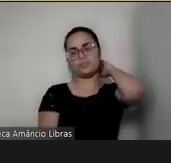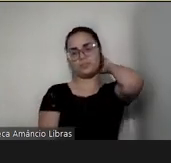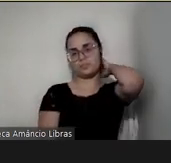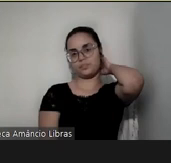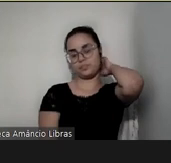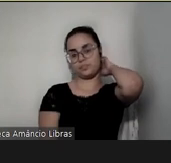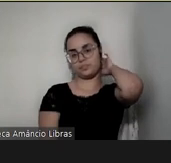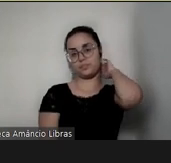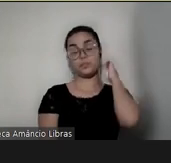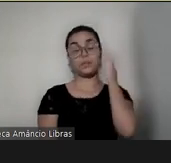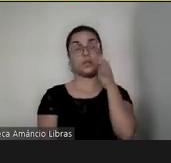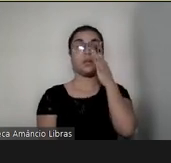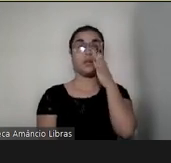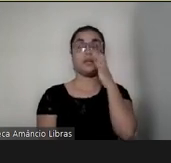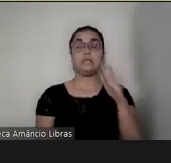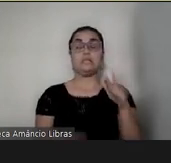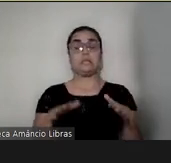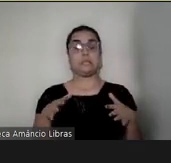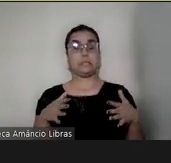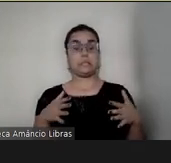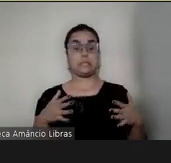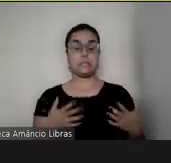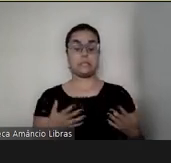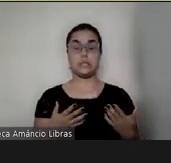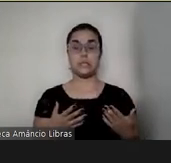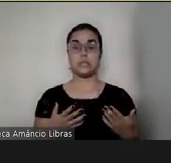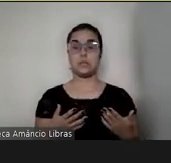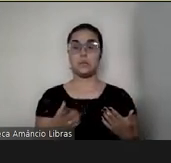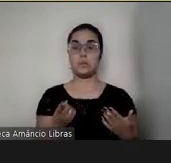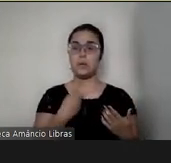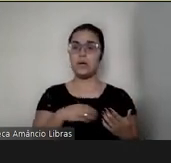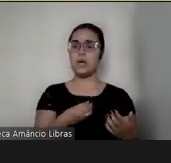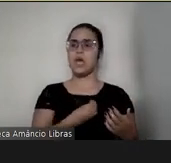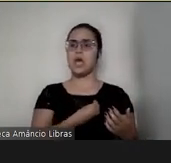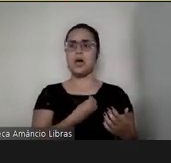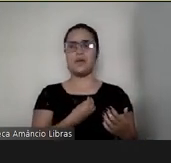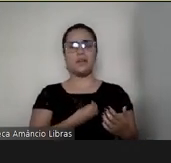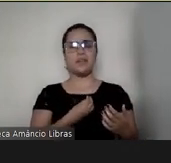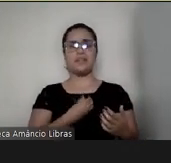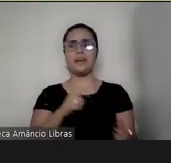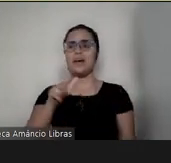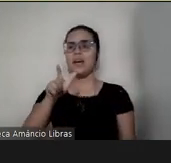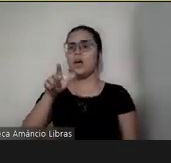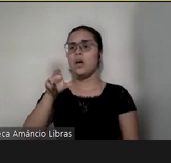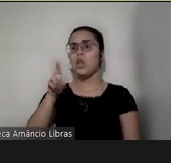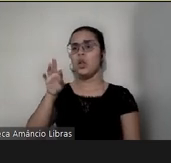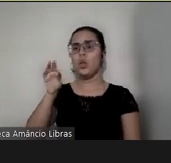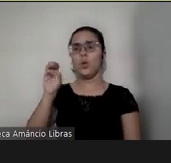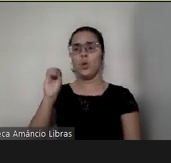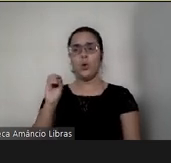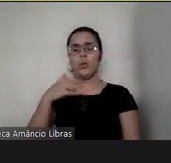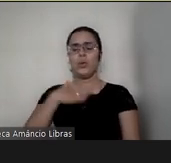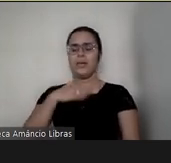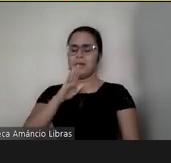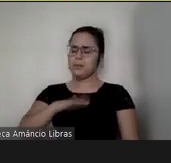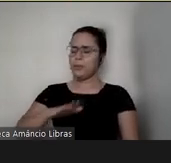foi, realmente, eu passei por um luto mesmo daquela criança